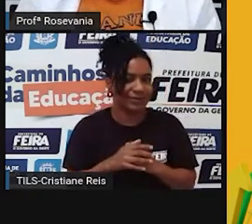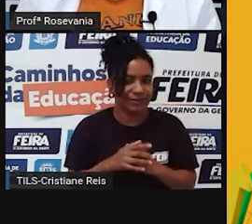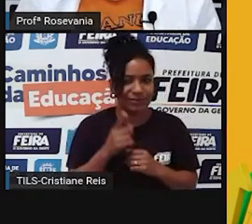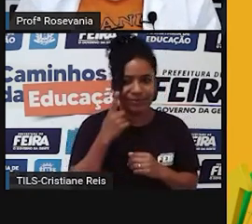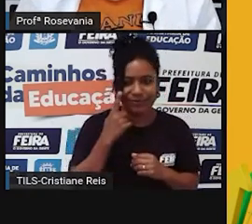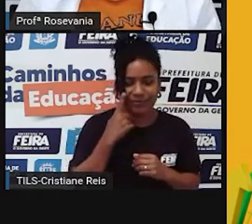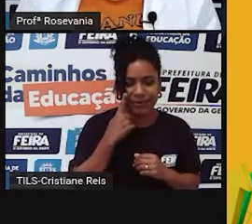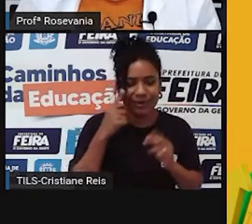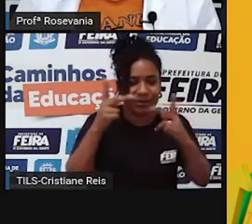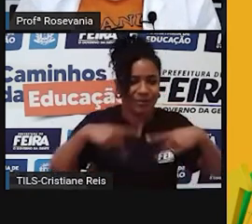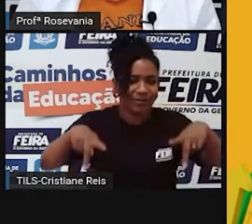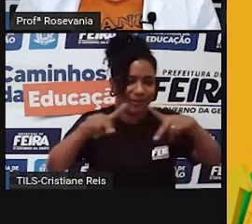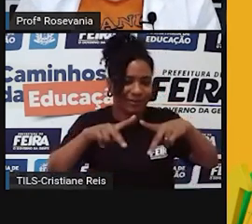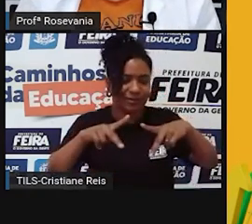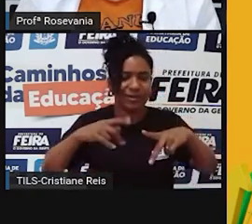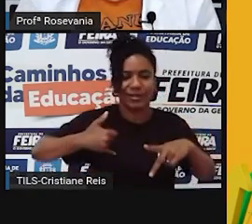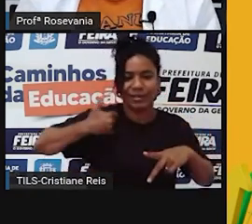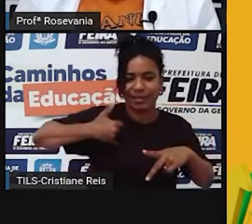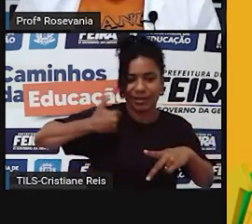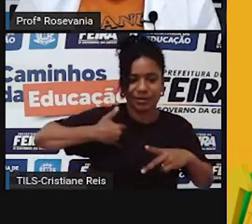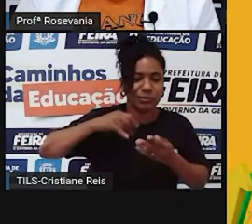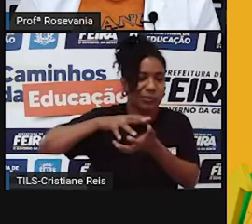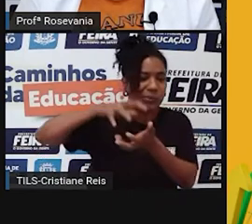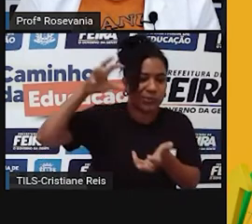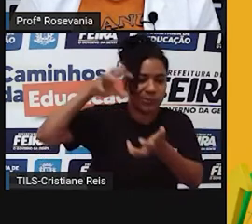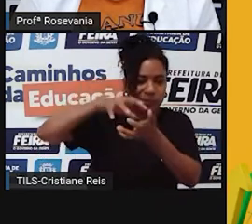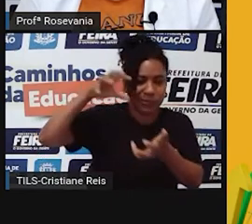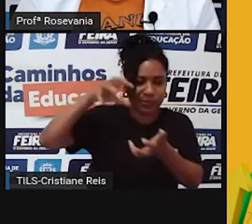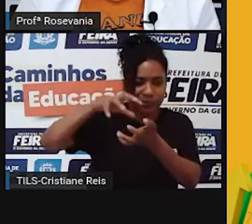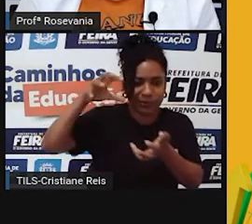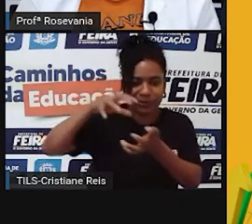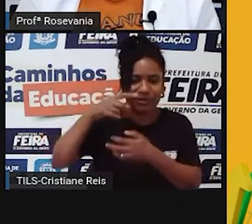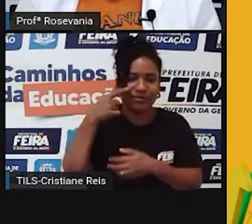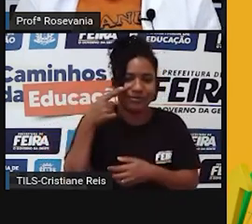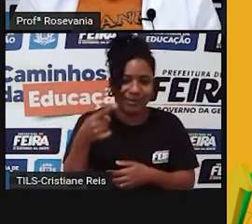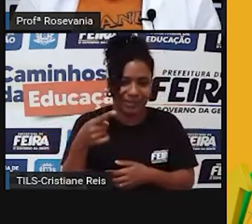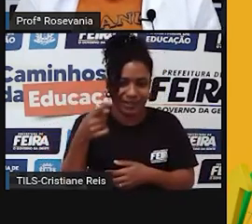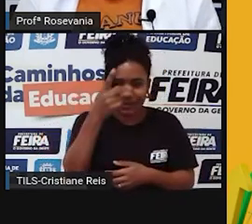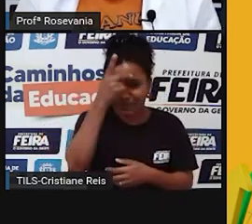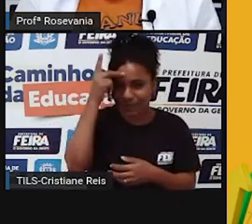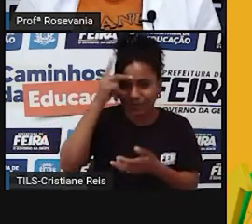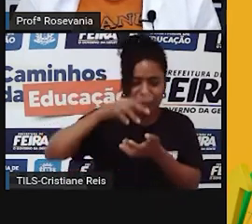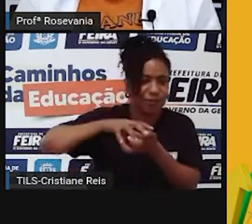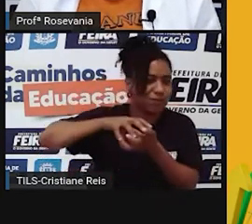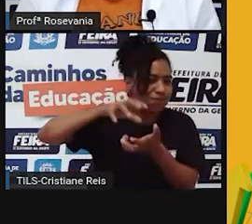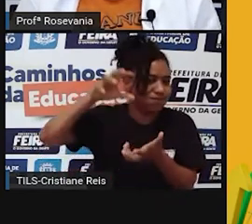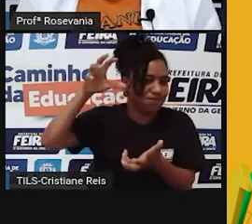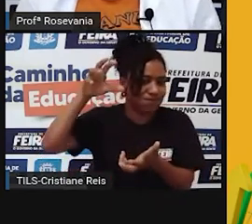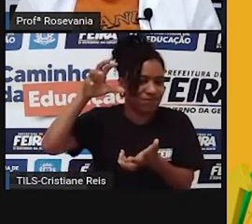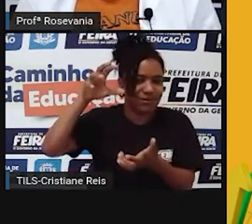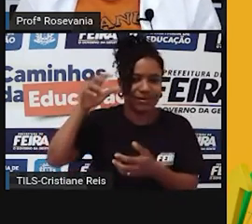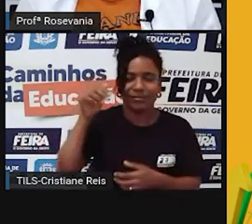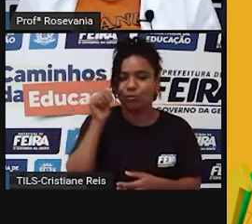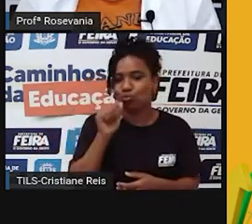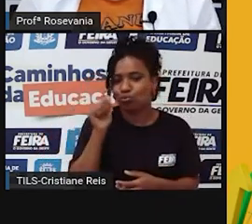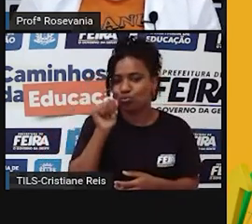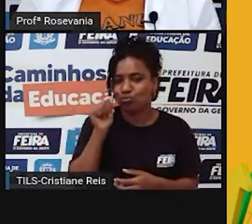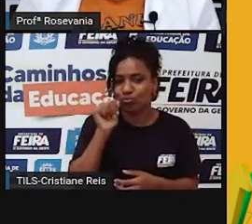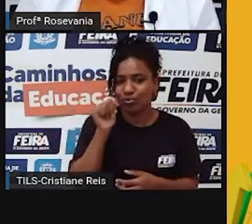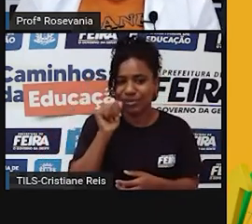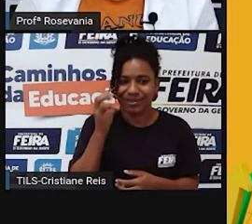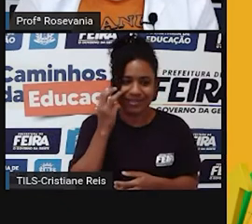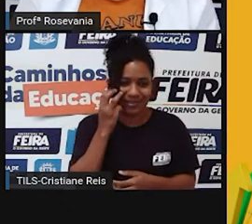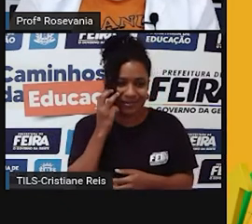fala da população idosa, a gente percebe, sim, há uma quantidade maior de idosas do que de idosos.